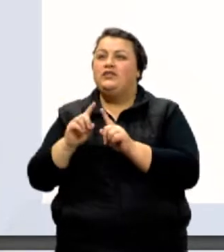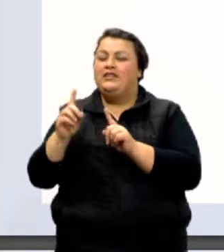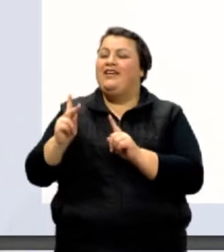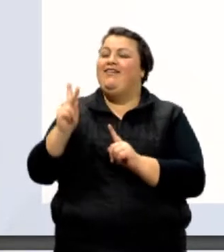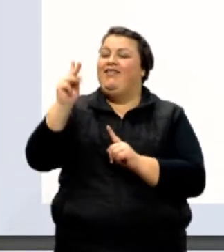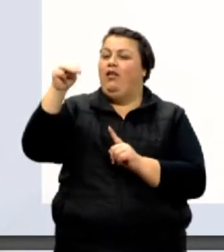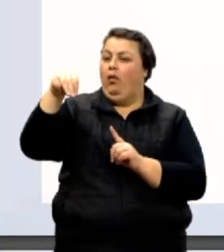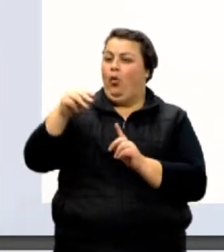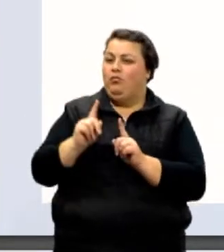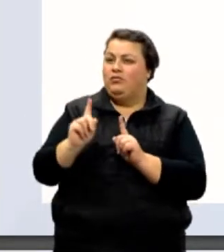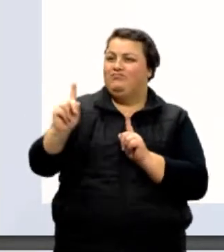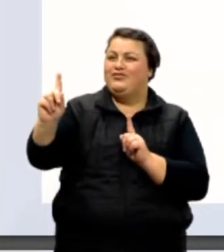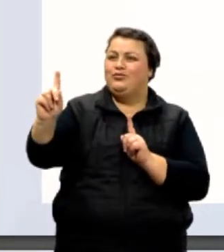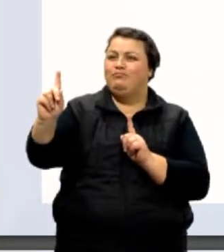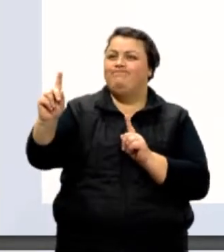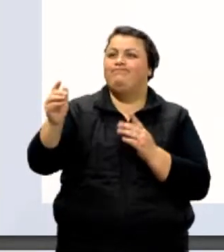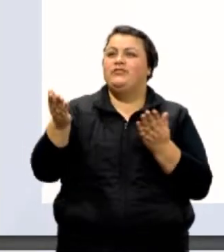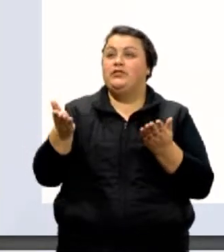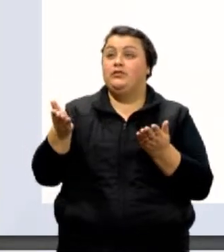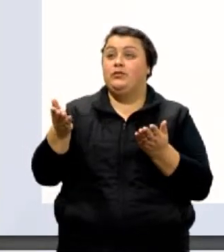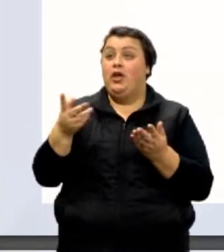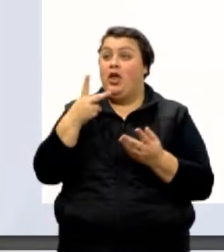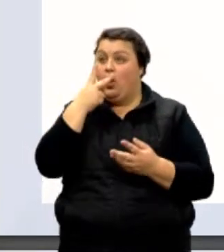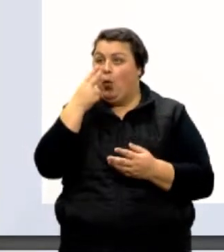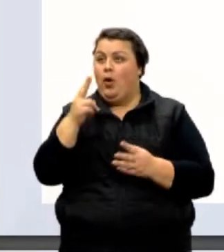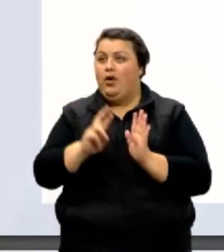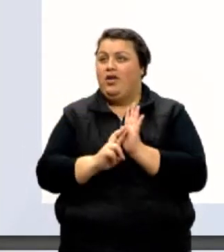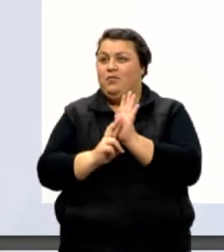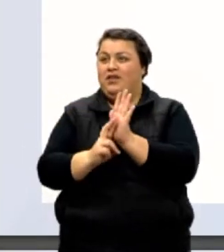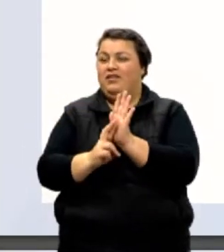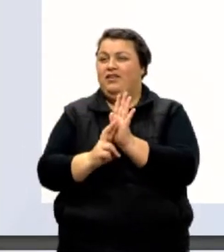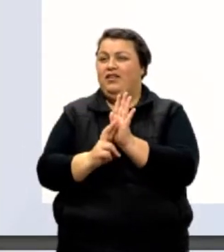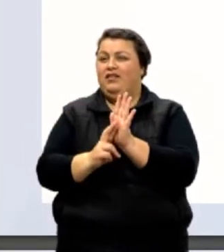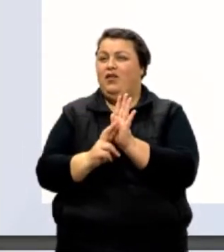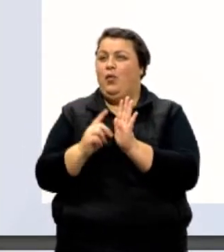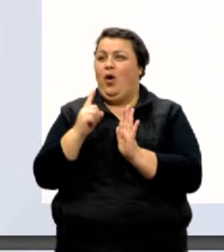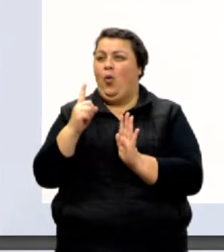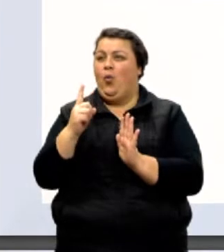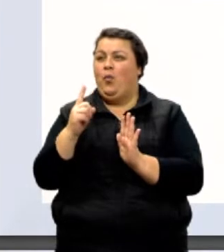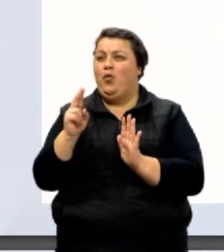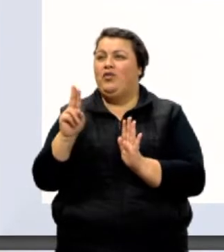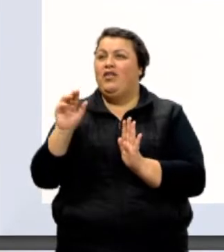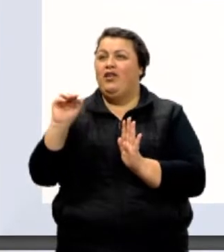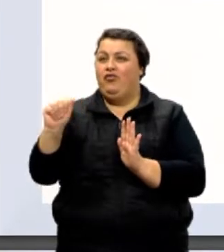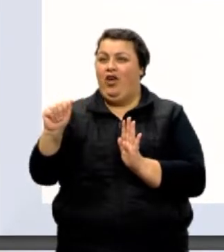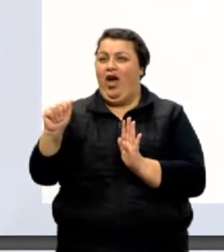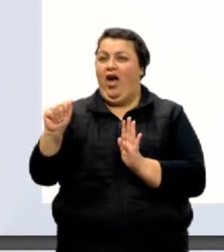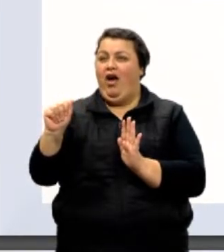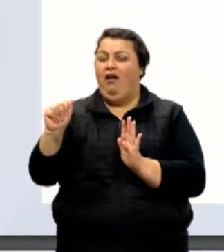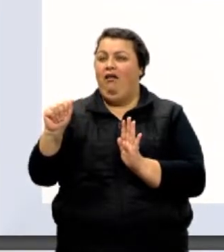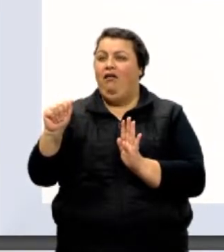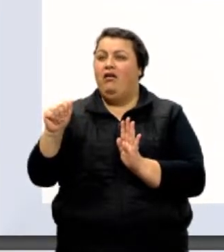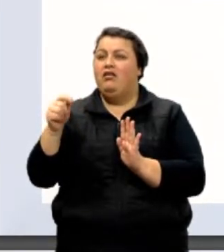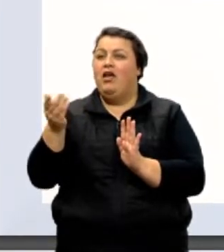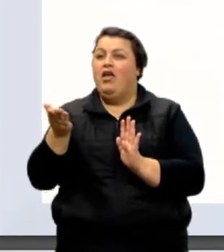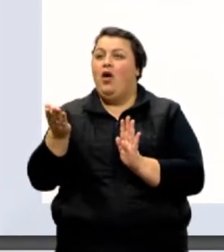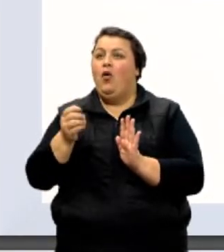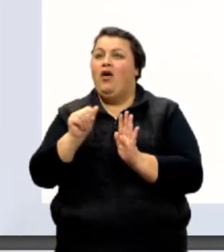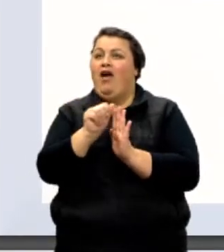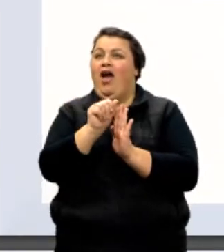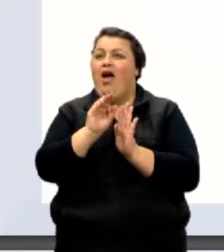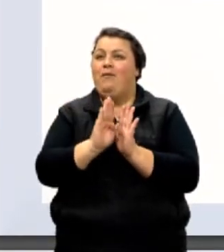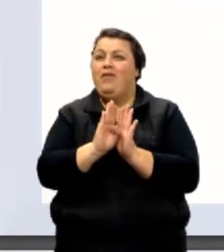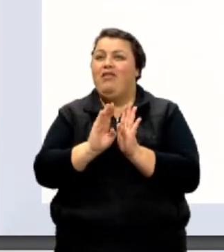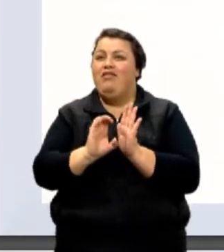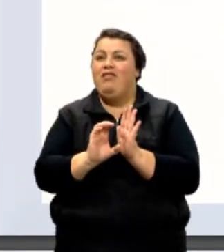representação, uma unidade astronômica em metro equivale a... Aí vem as respostas. Vamos na outra tela